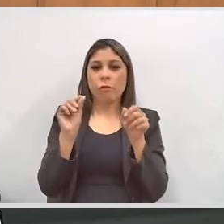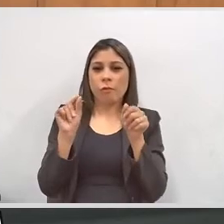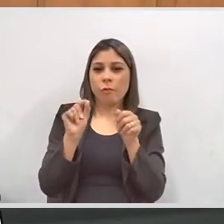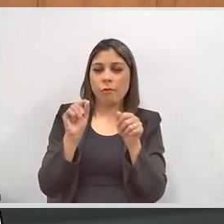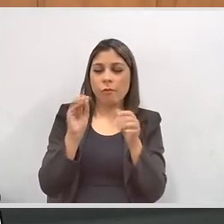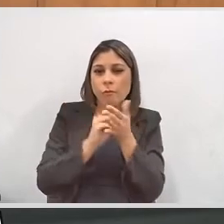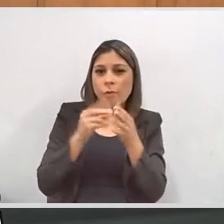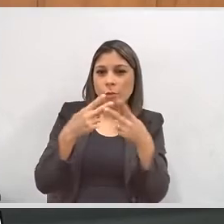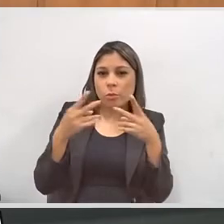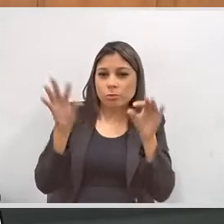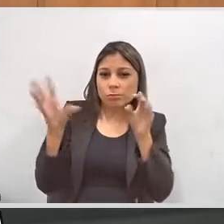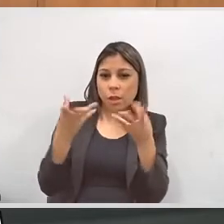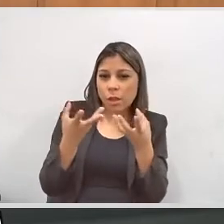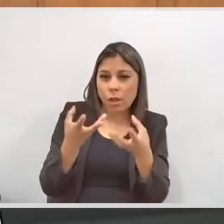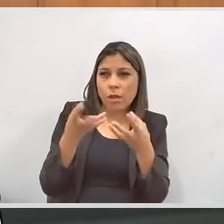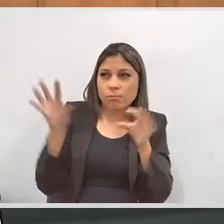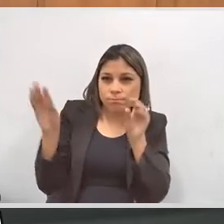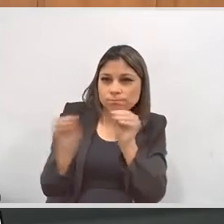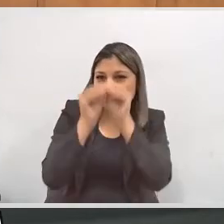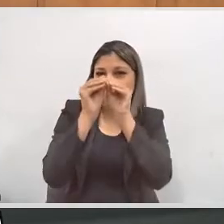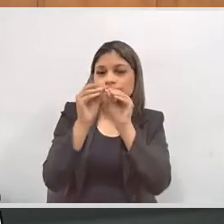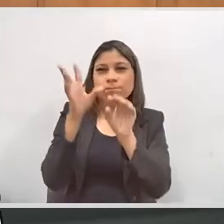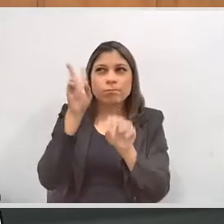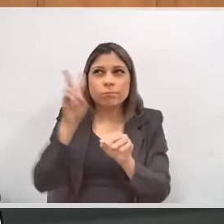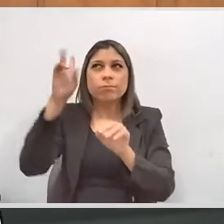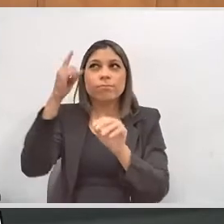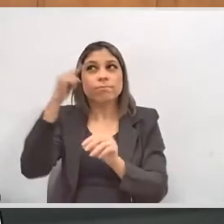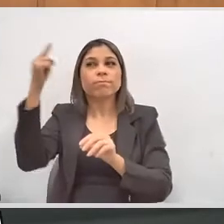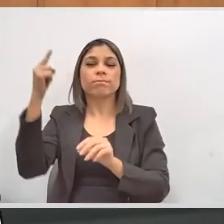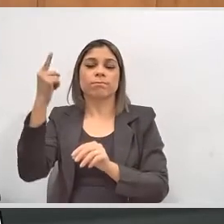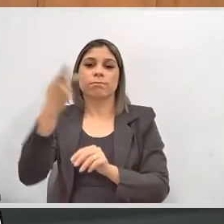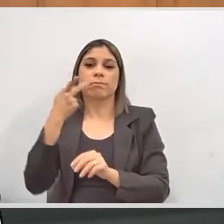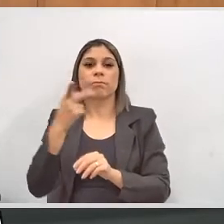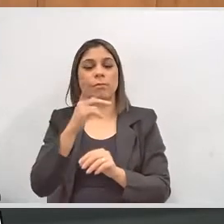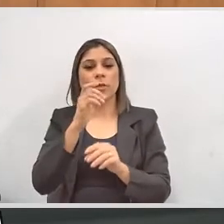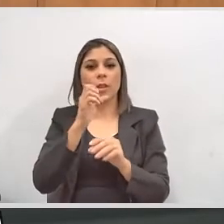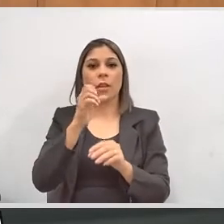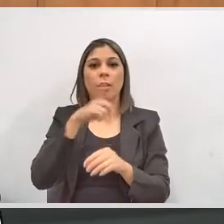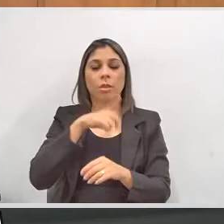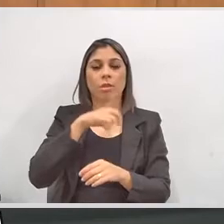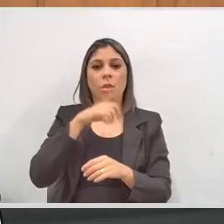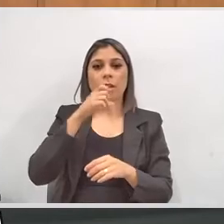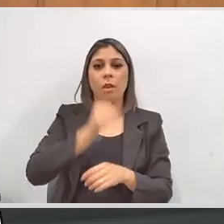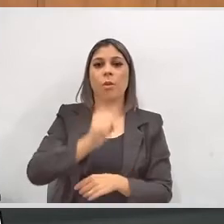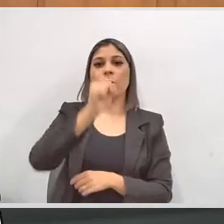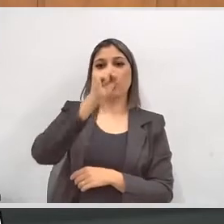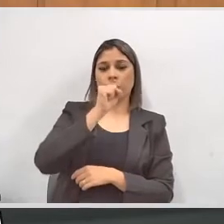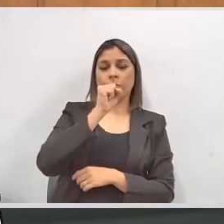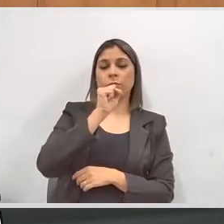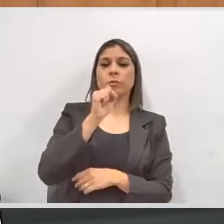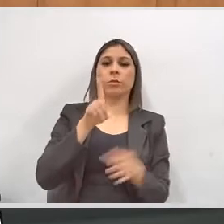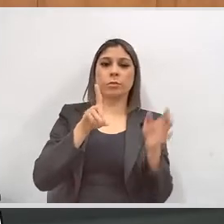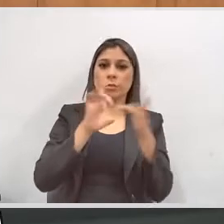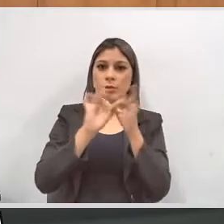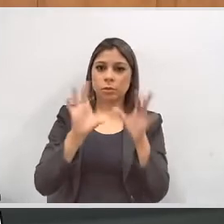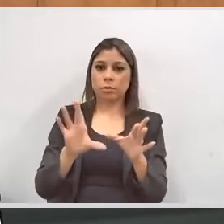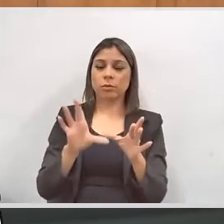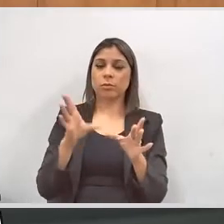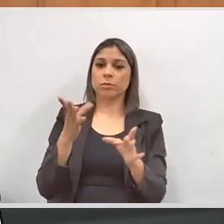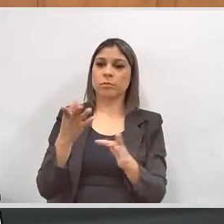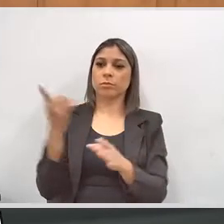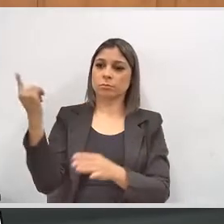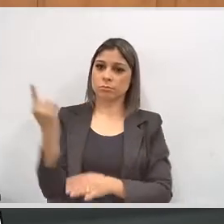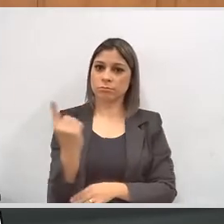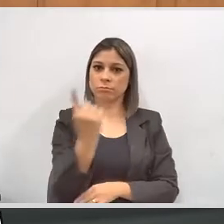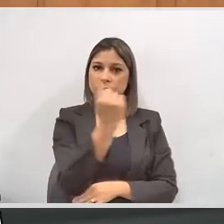ter faltado e deu aquela luzinha nesse momento, esse microfone é exclusivo aqui para que vocês